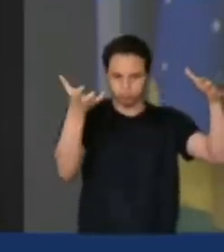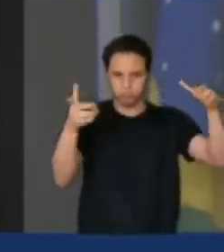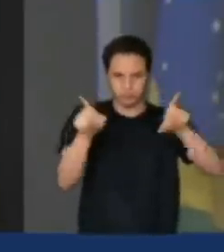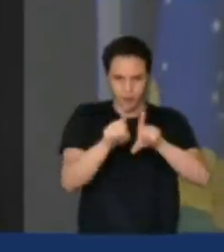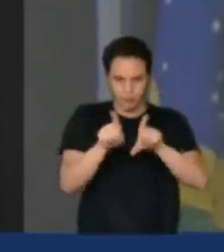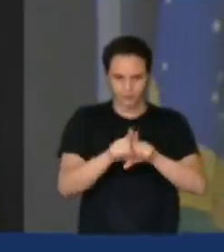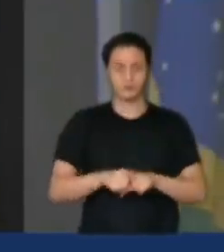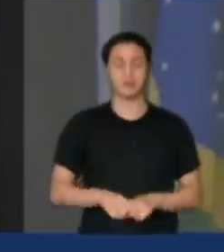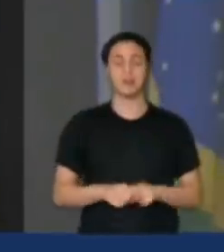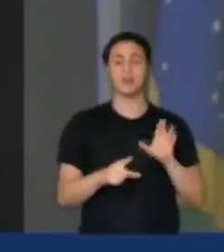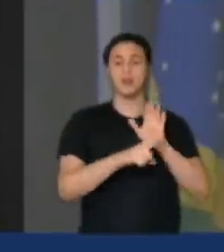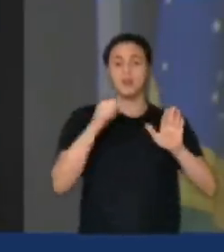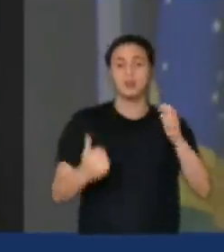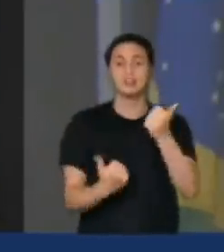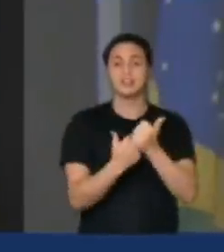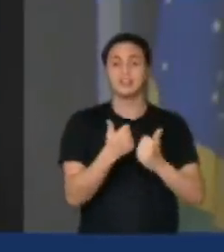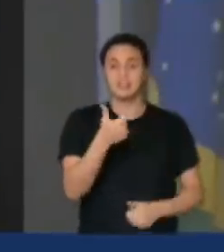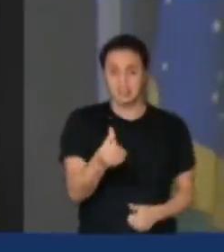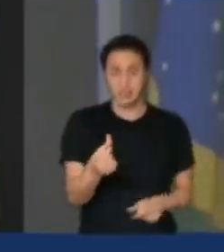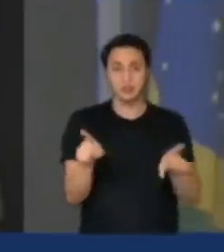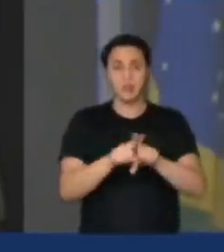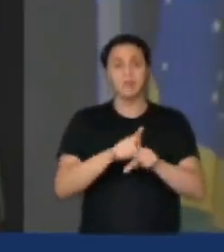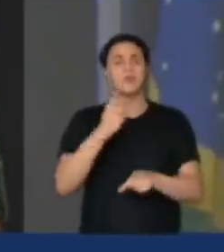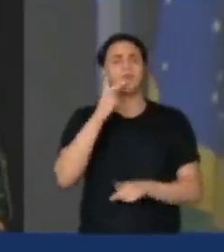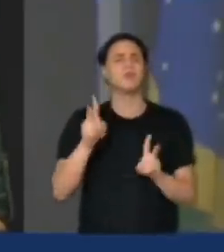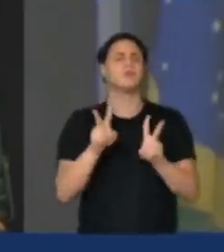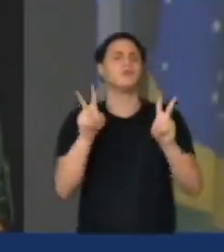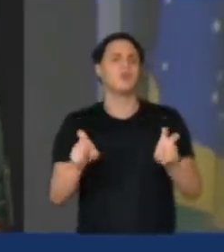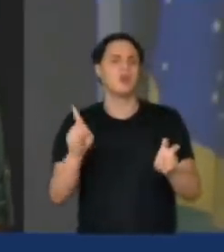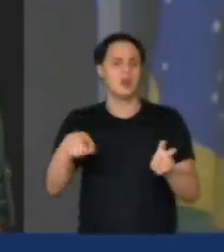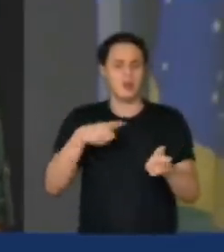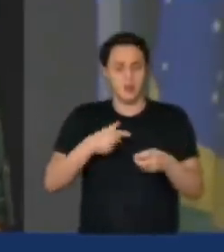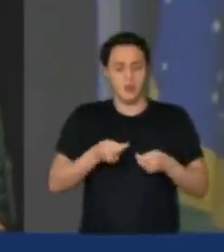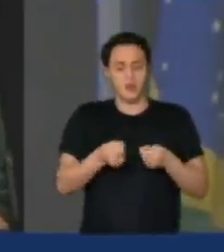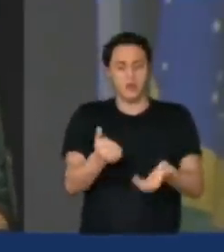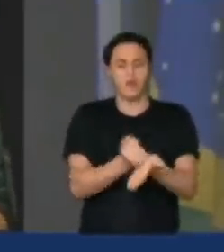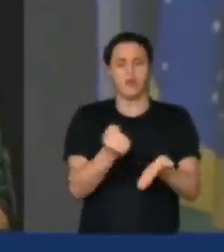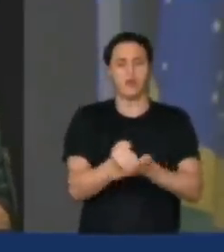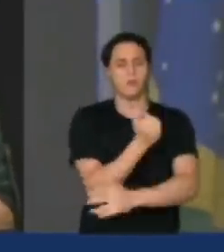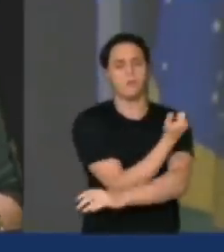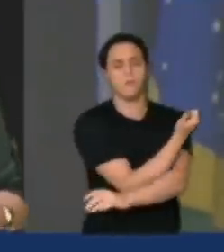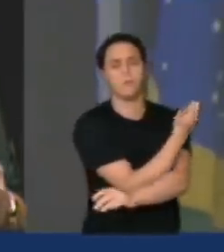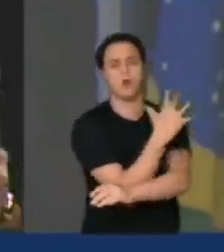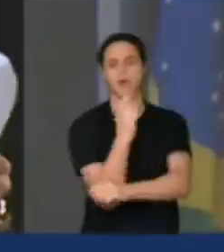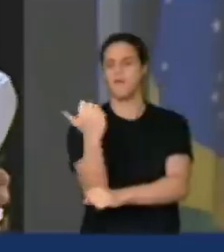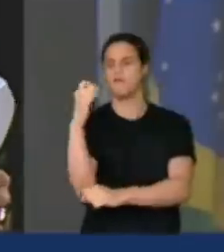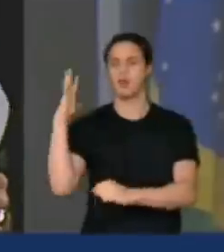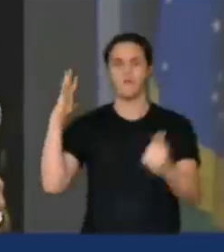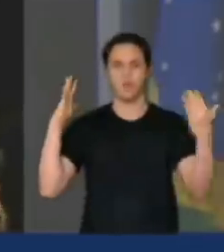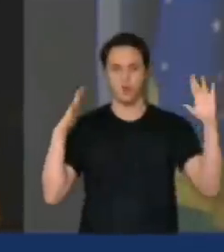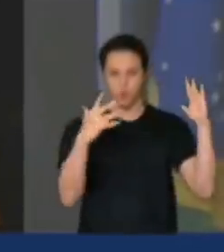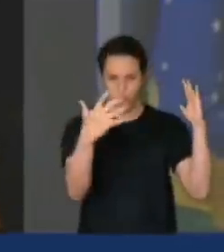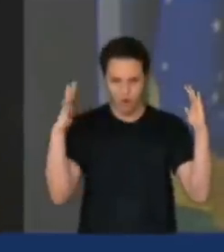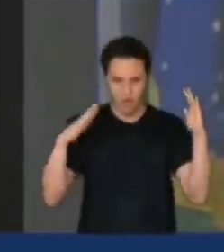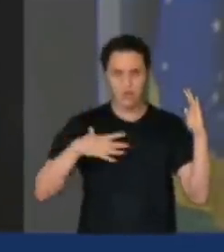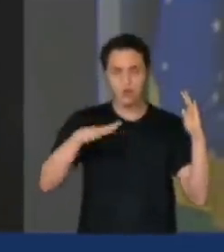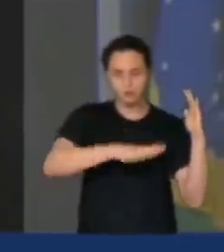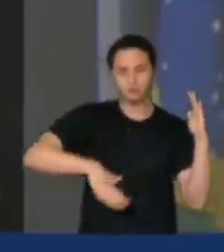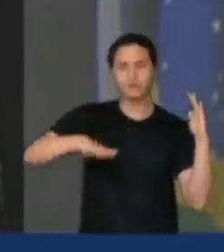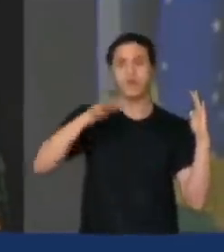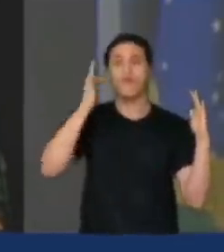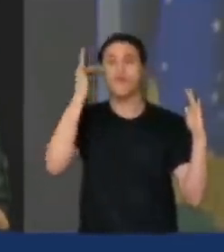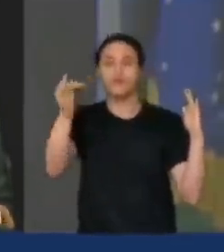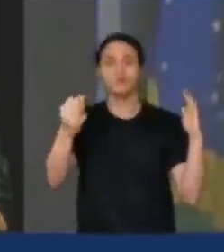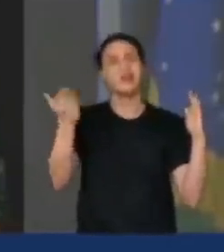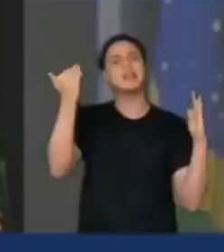parágrafo 1º do artigo 16, que trata do seguinte, das concessões de florestas, para que essas concessões, tanto as futuras quanto as